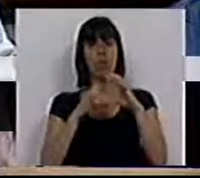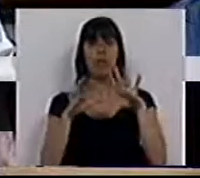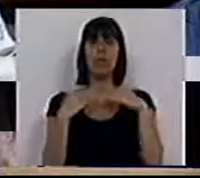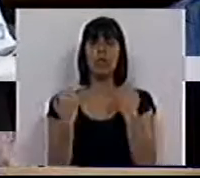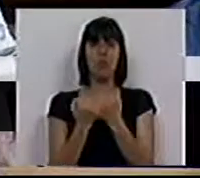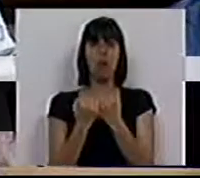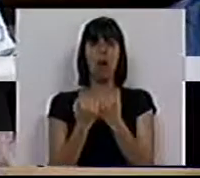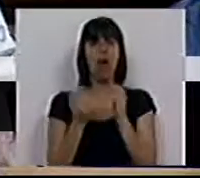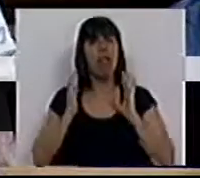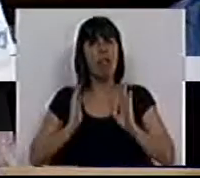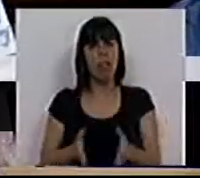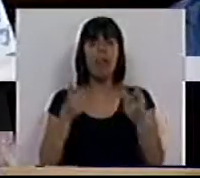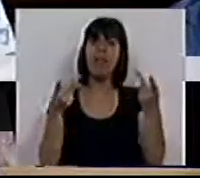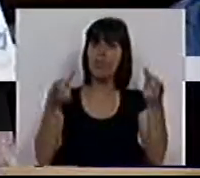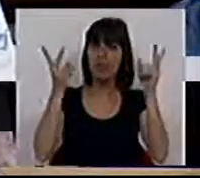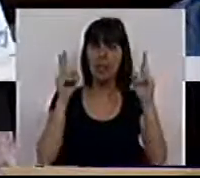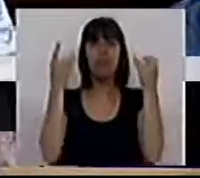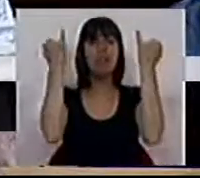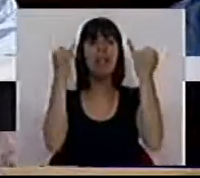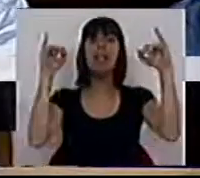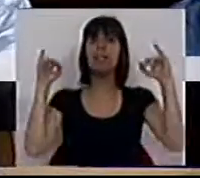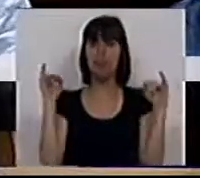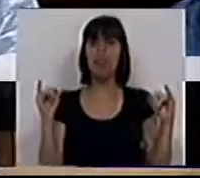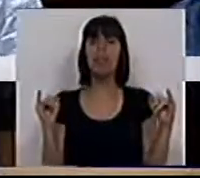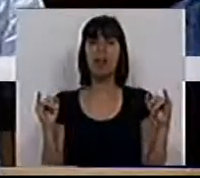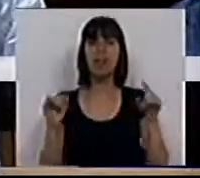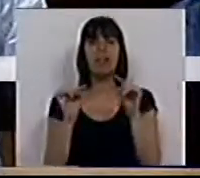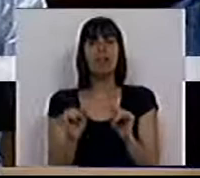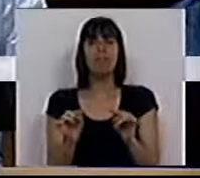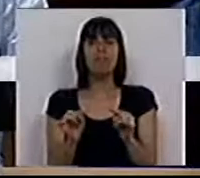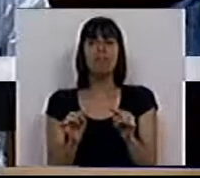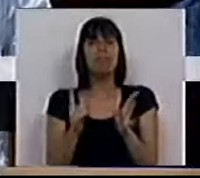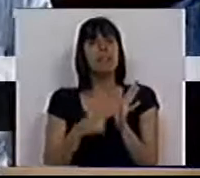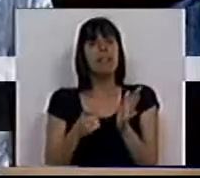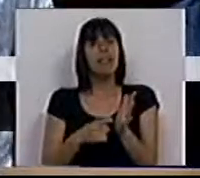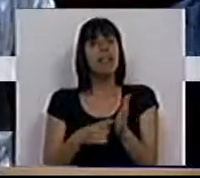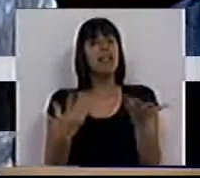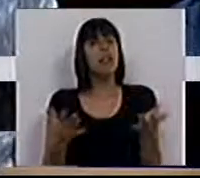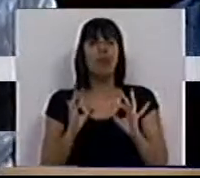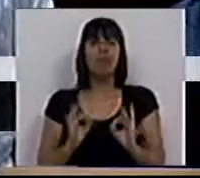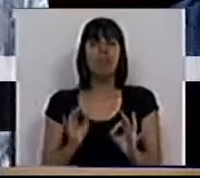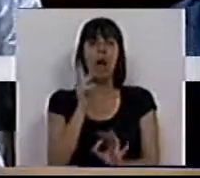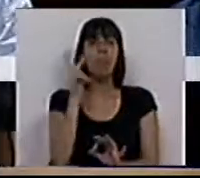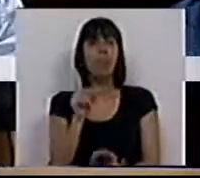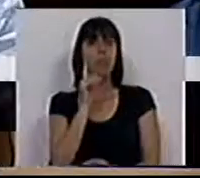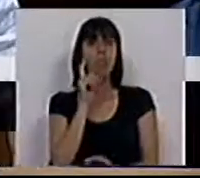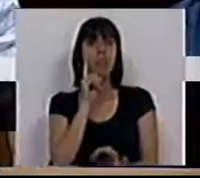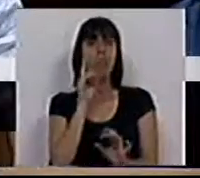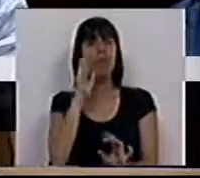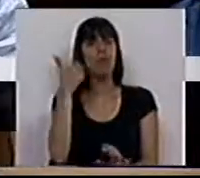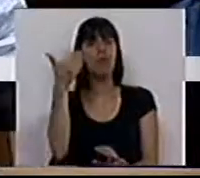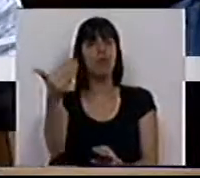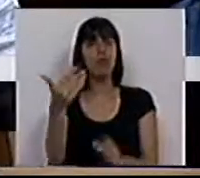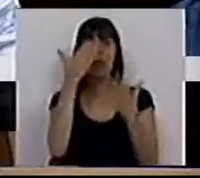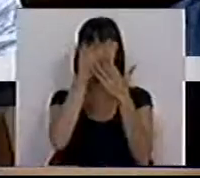social deve ser livre e independente é uma necessidade absoluta na garantia de um